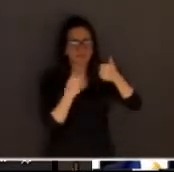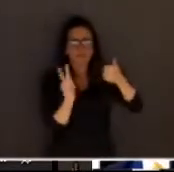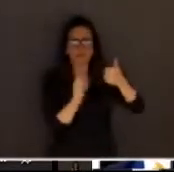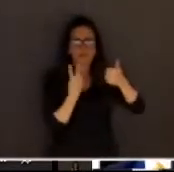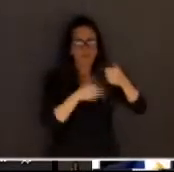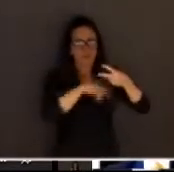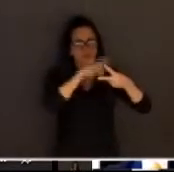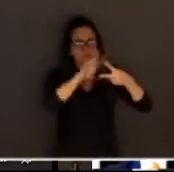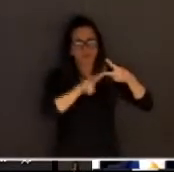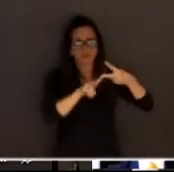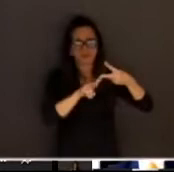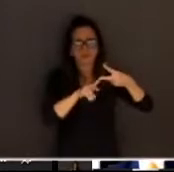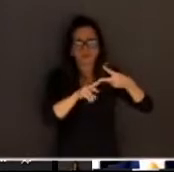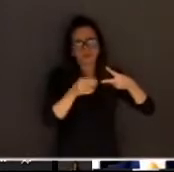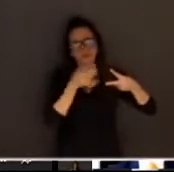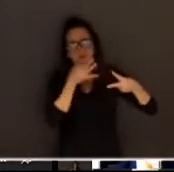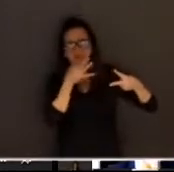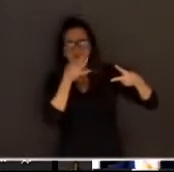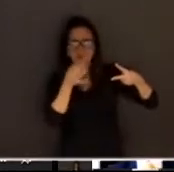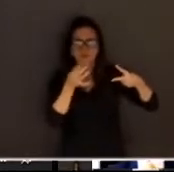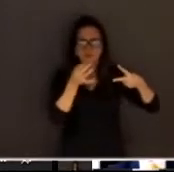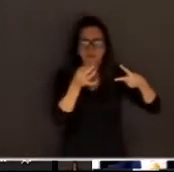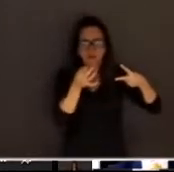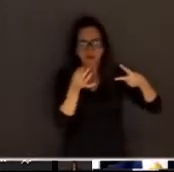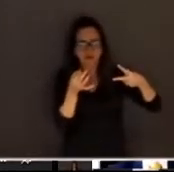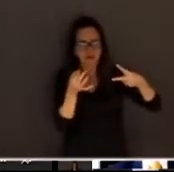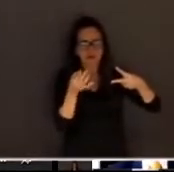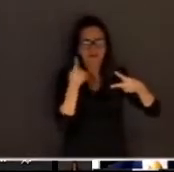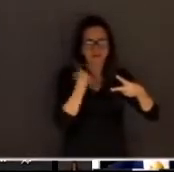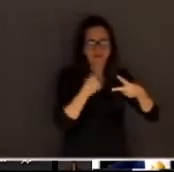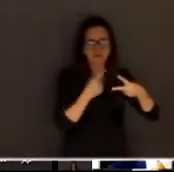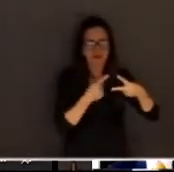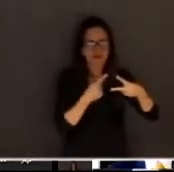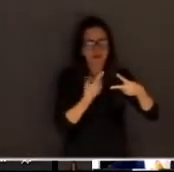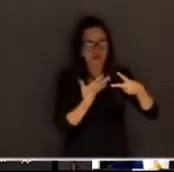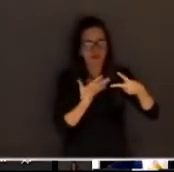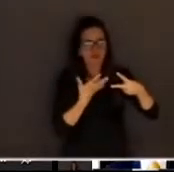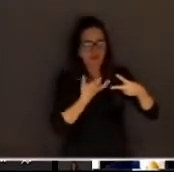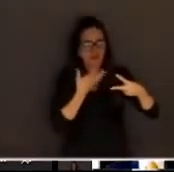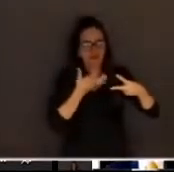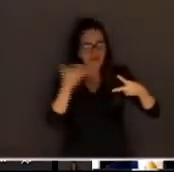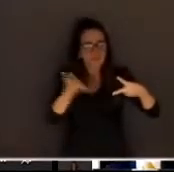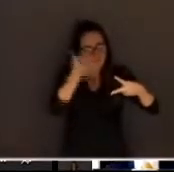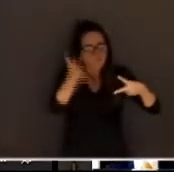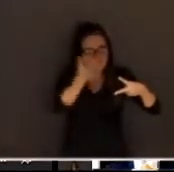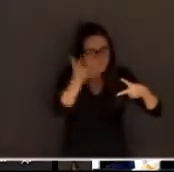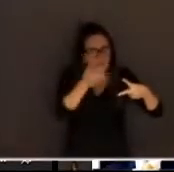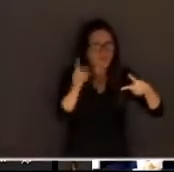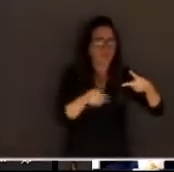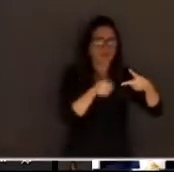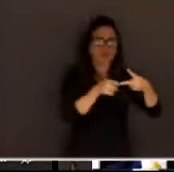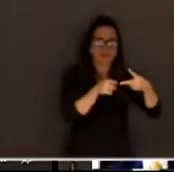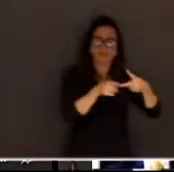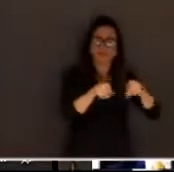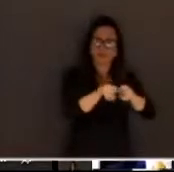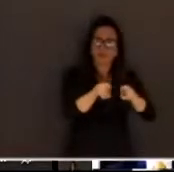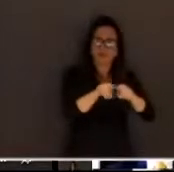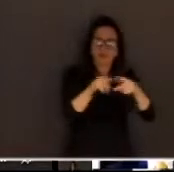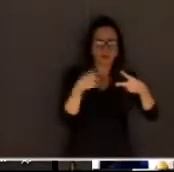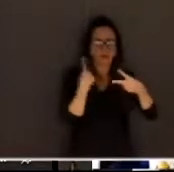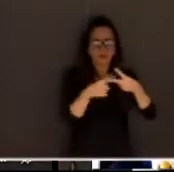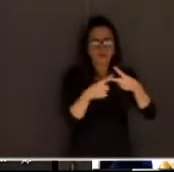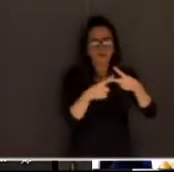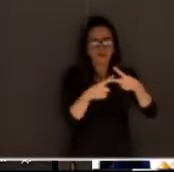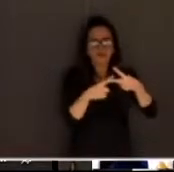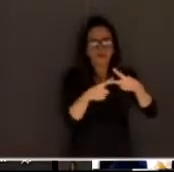Existem os críticos que criticam porque querem aperfeiçoá-lo, mas existem os críticos que criticam porque